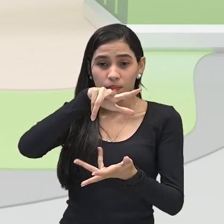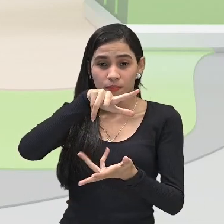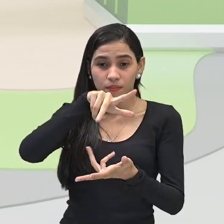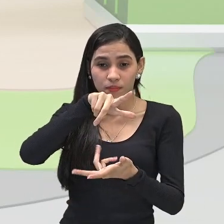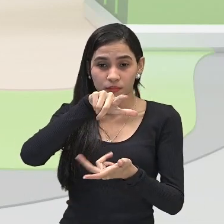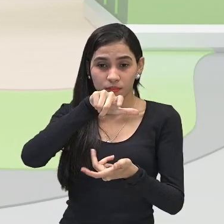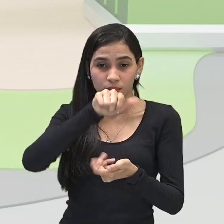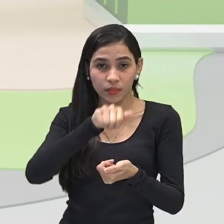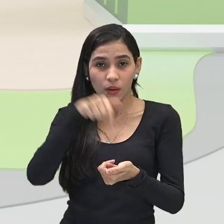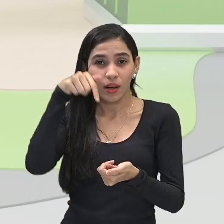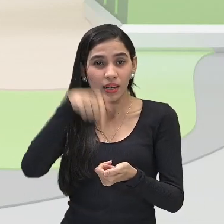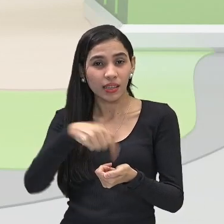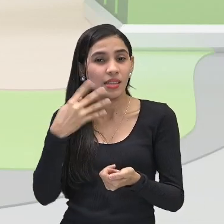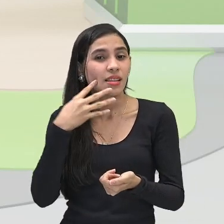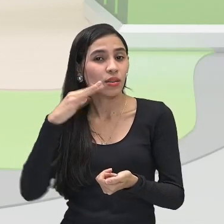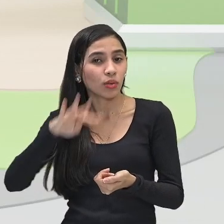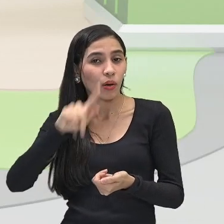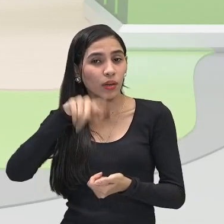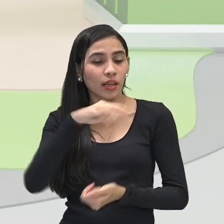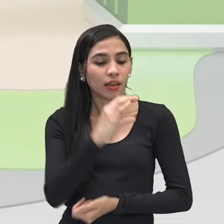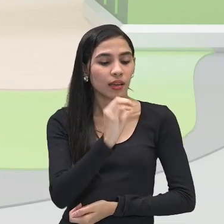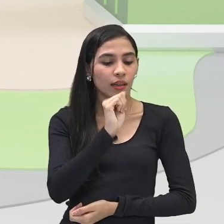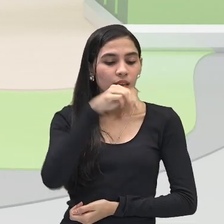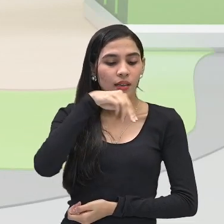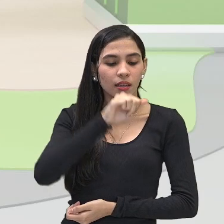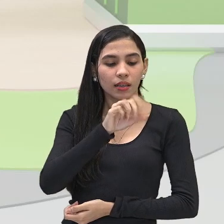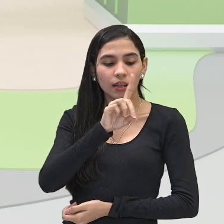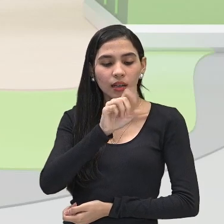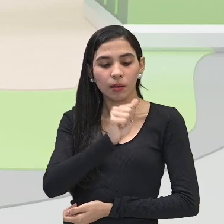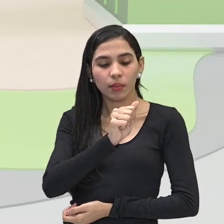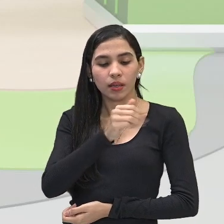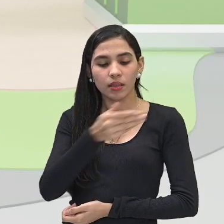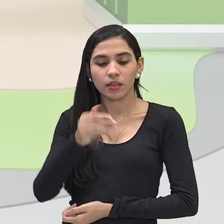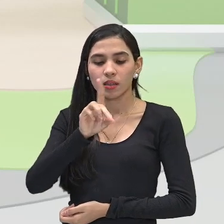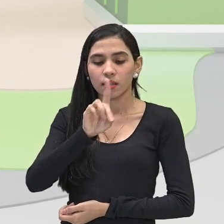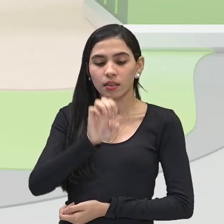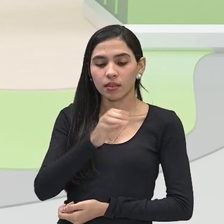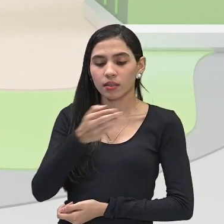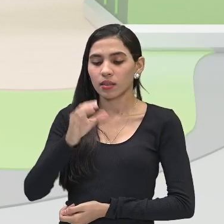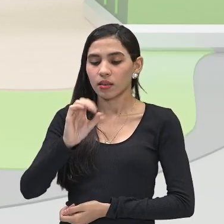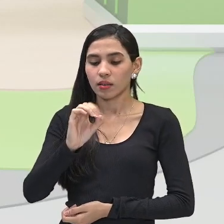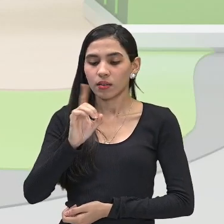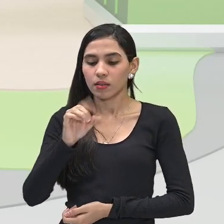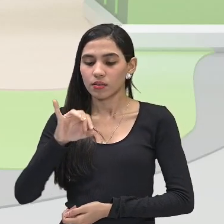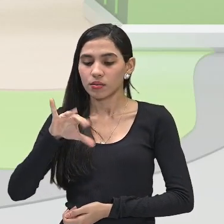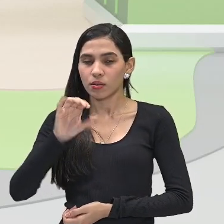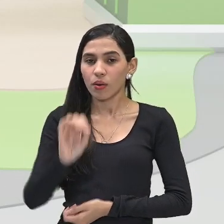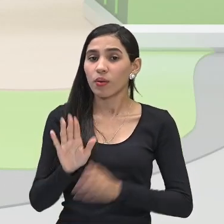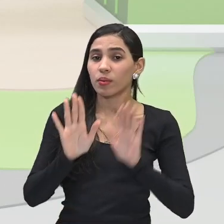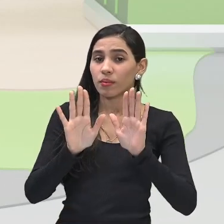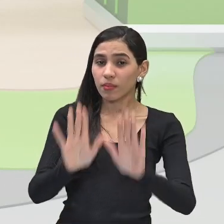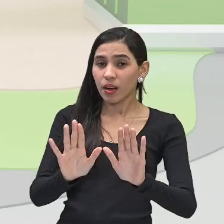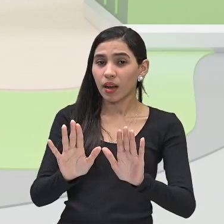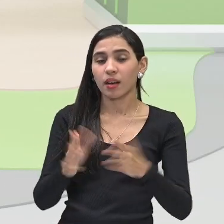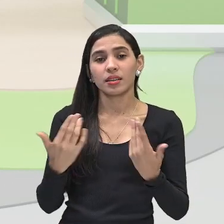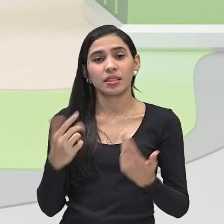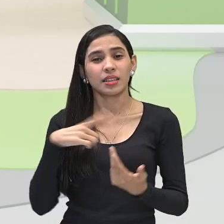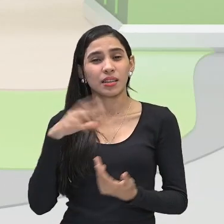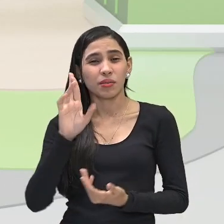natural, que é a camada de ozônio, mas, em razão da grande